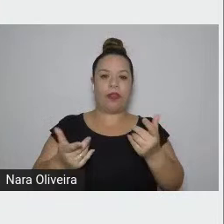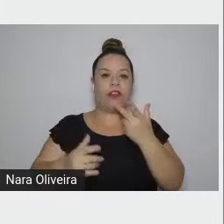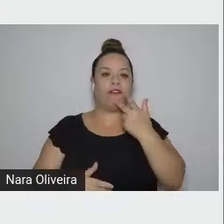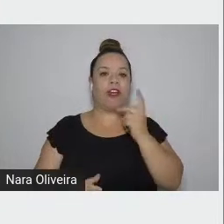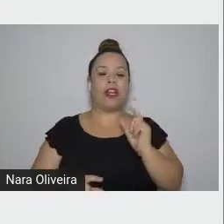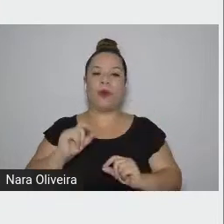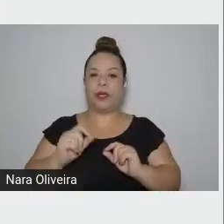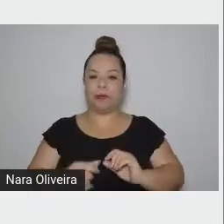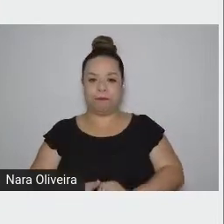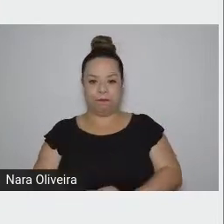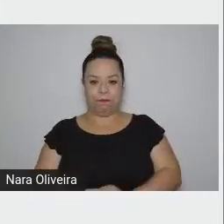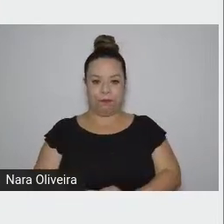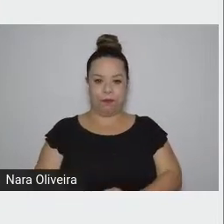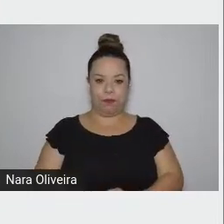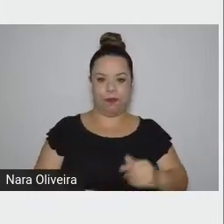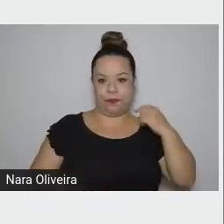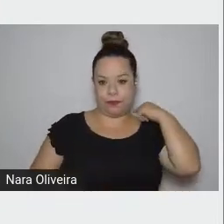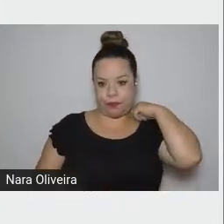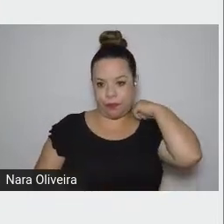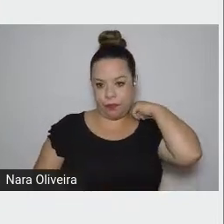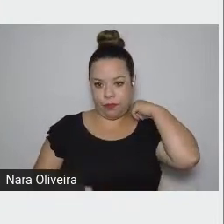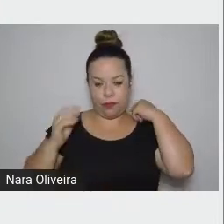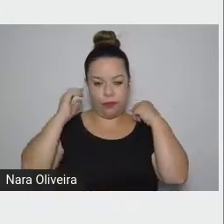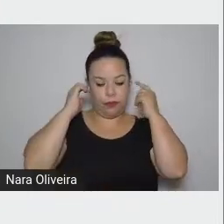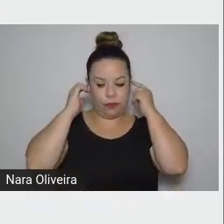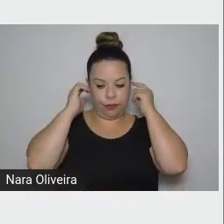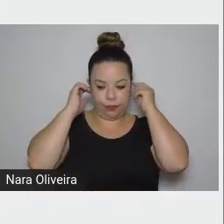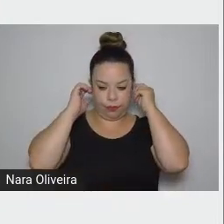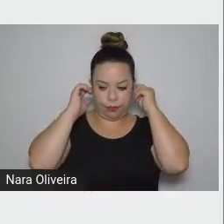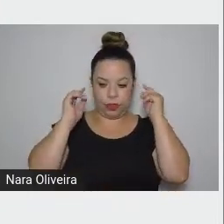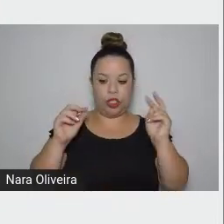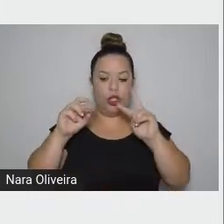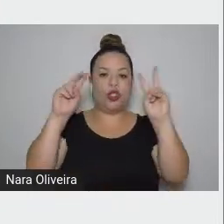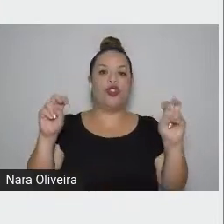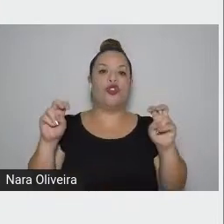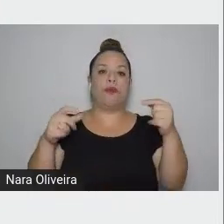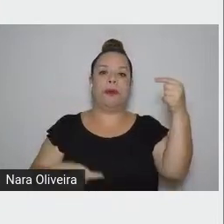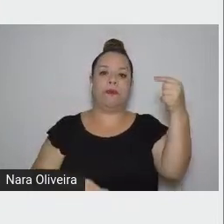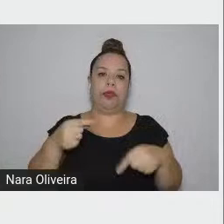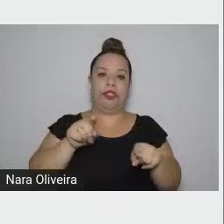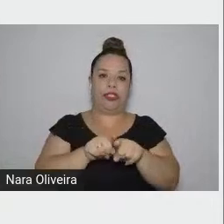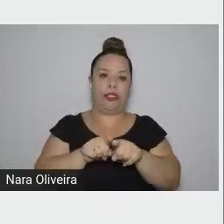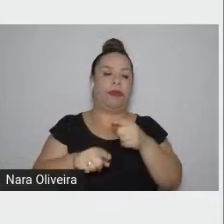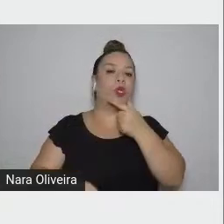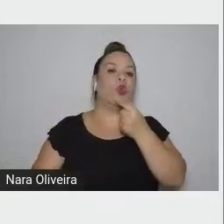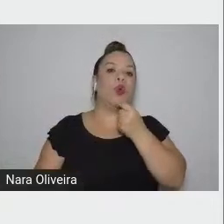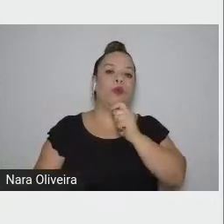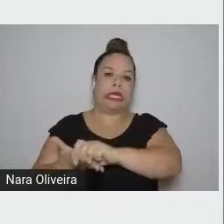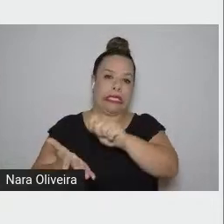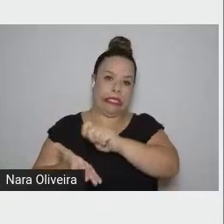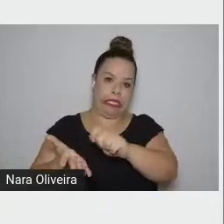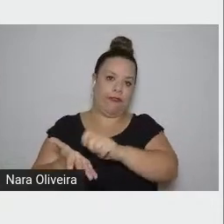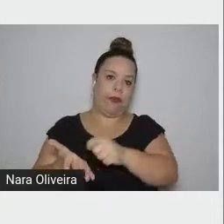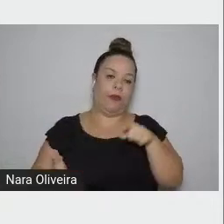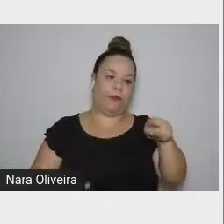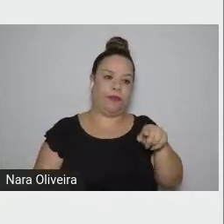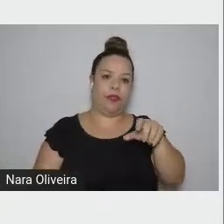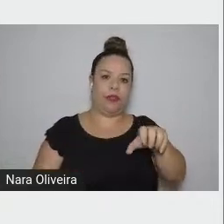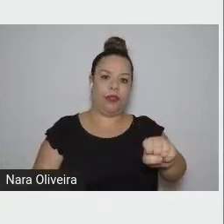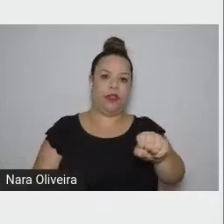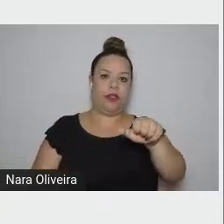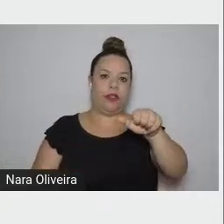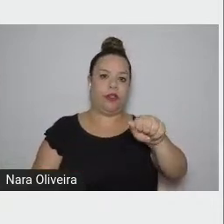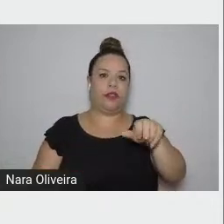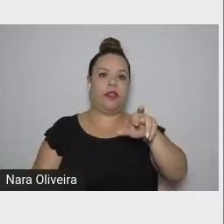da questão política do escritor Saramago. Saramago é um